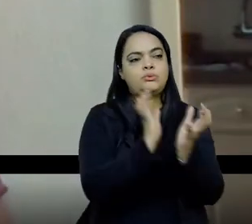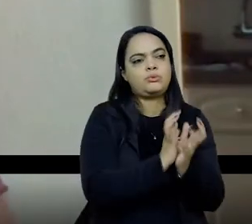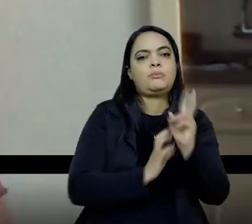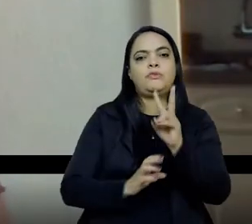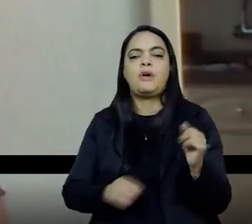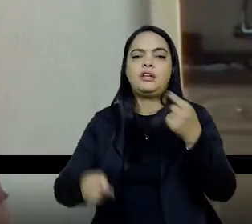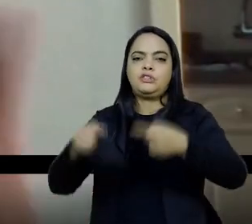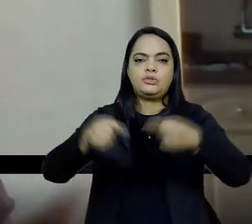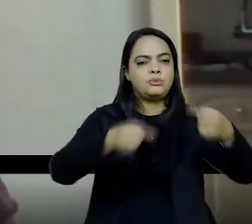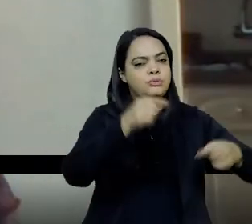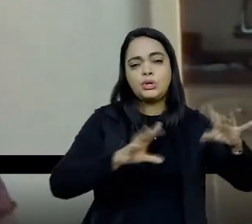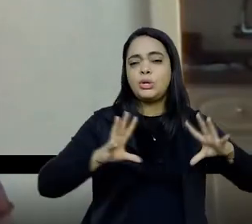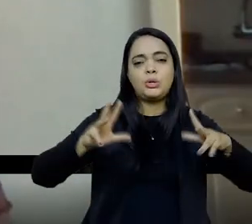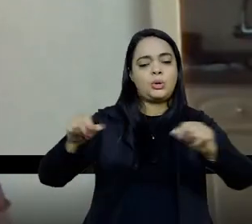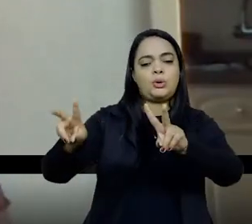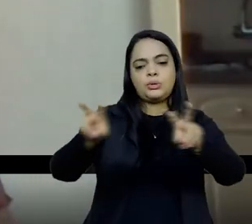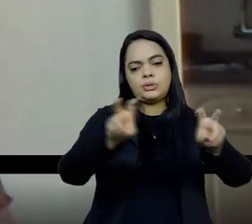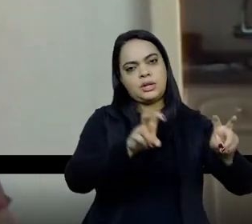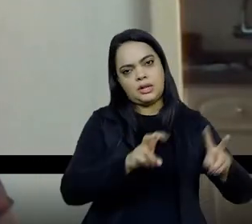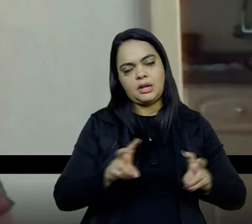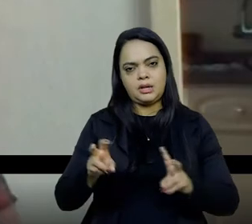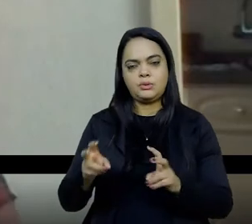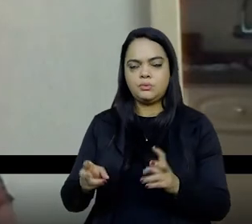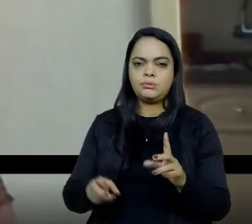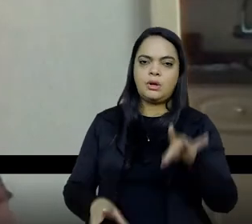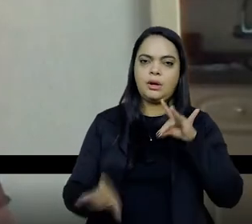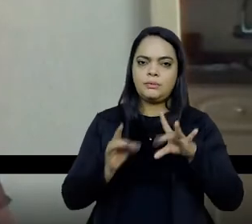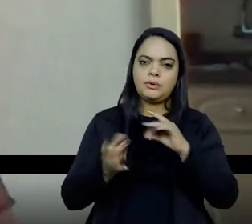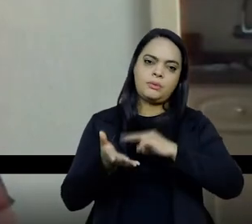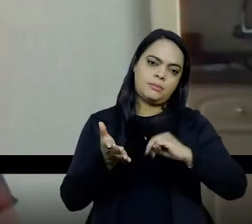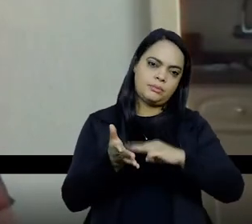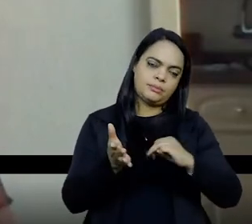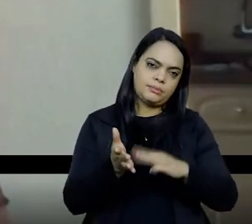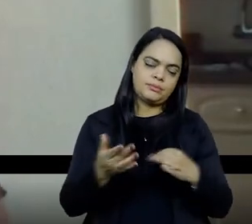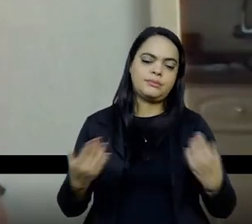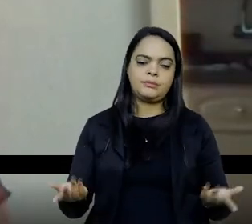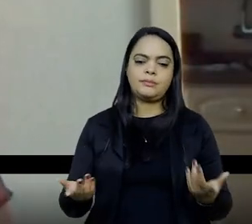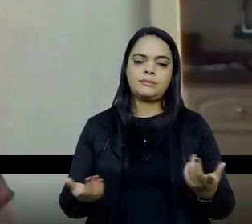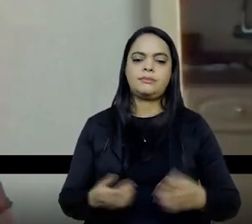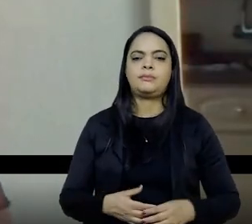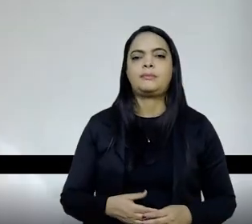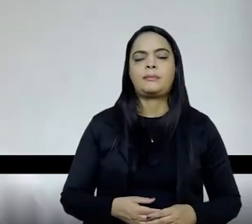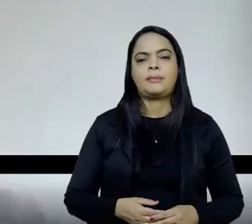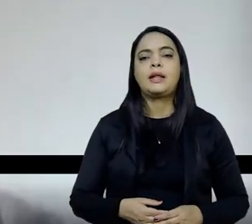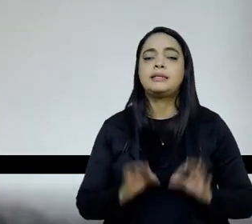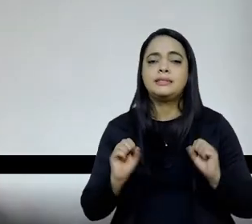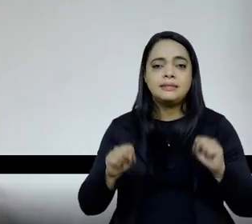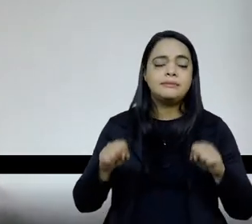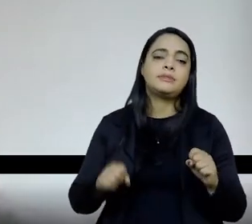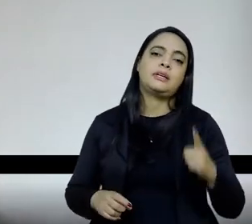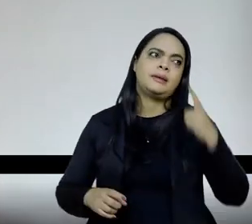termo que tem, a opção metodológica, para pensar justamente nisso que... E ao pensar esses